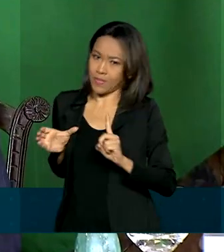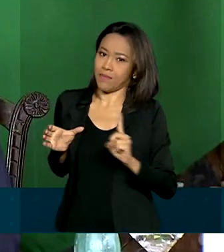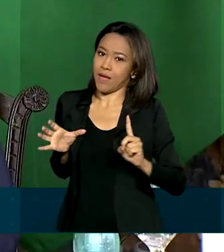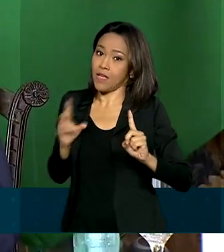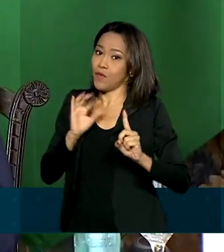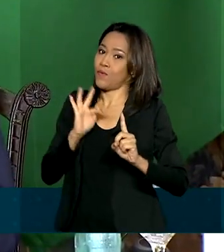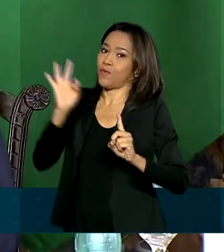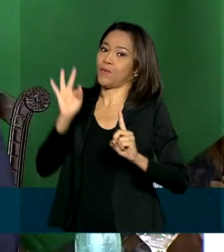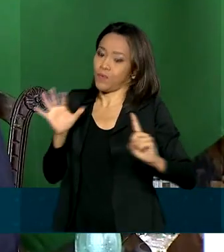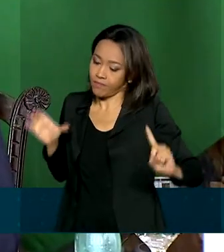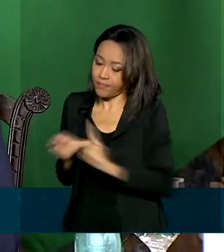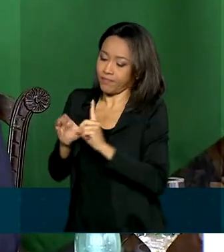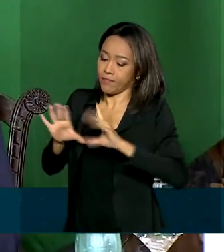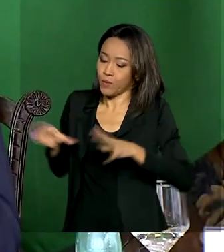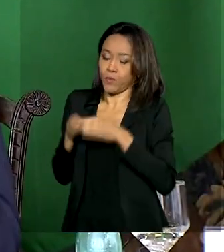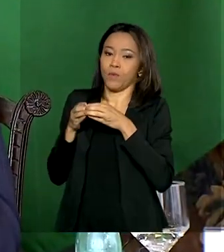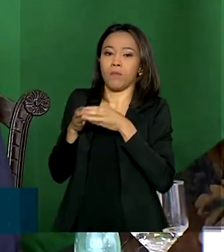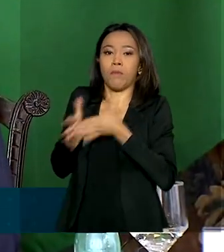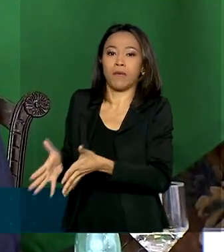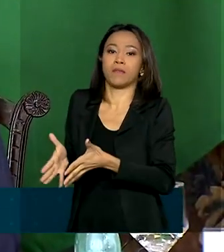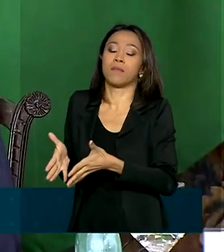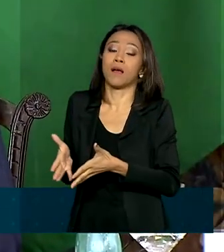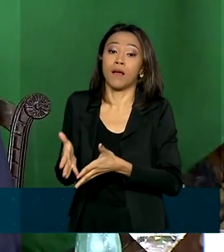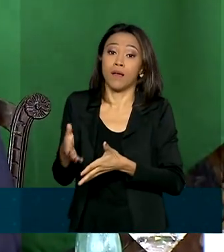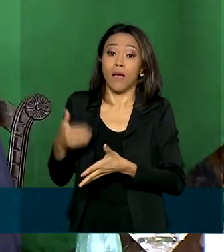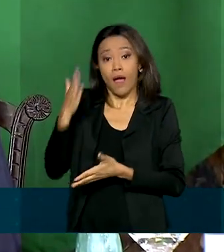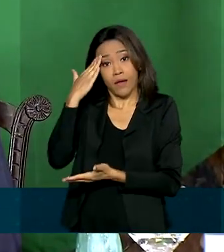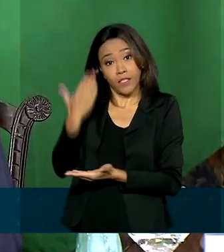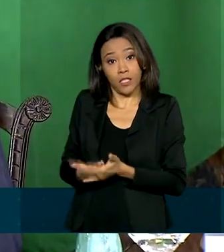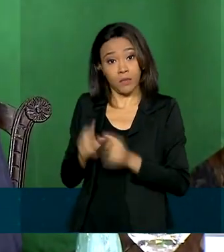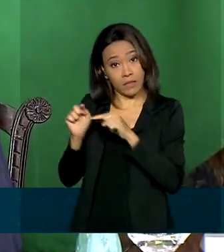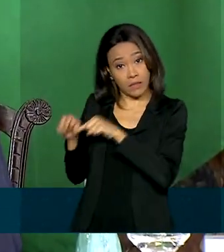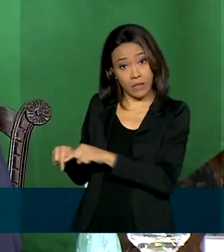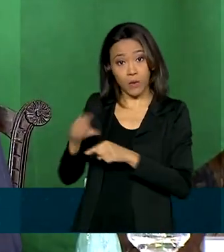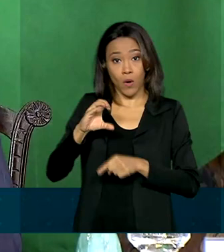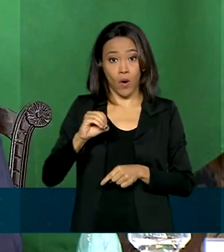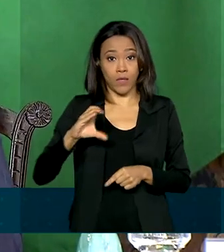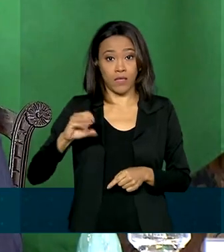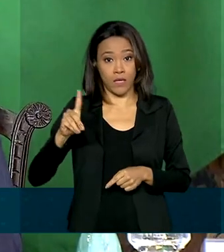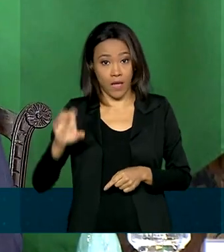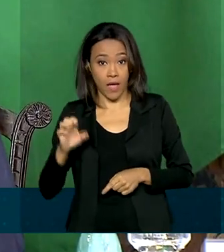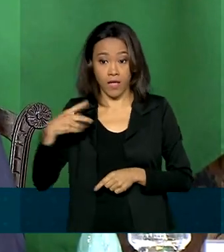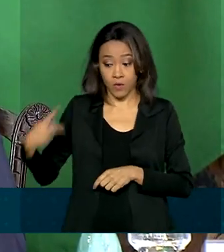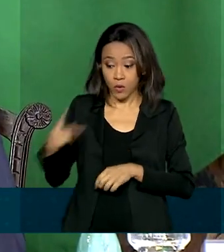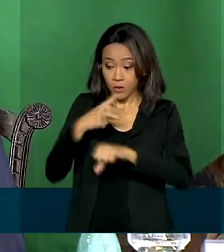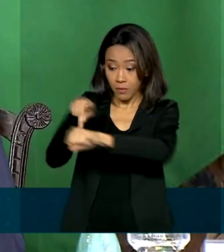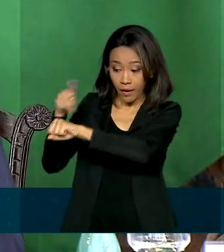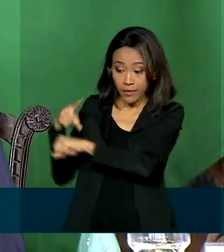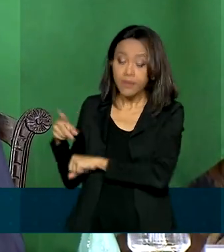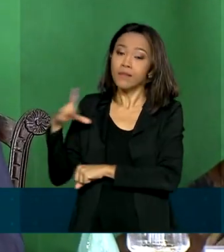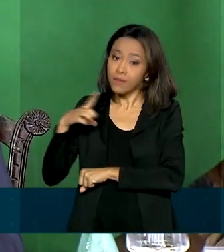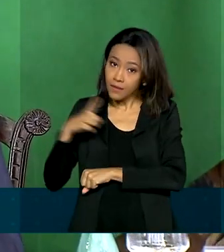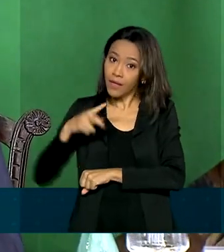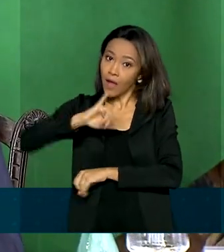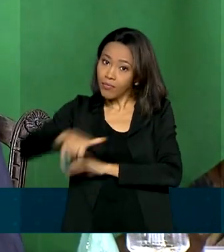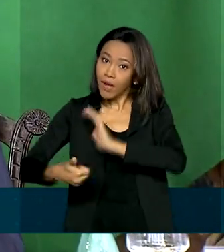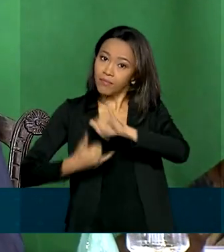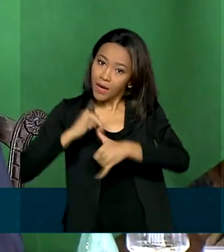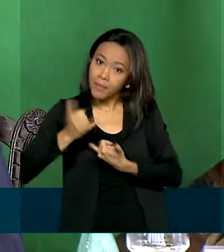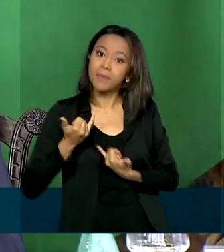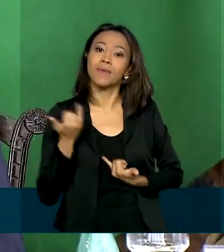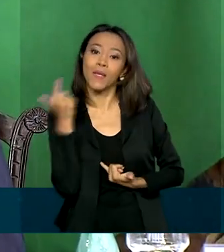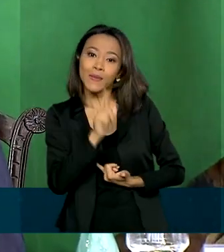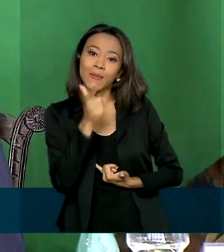OCDE. Mas acreditamos que a OCDE e os seus atuais membros também têm muito a ganhar ao verem um